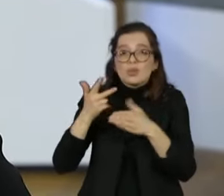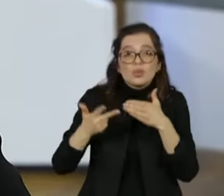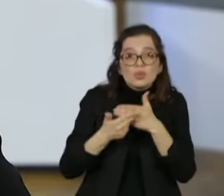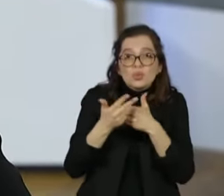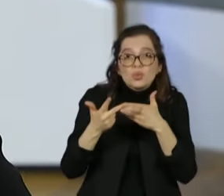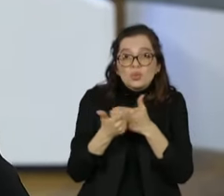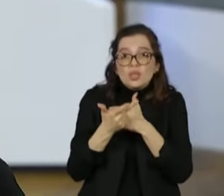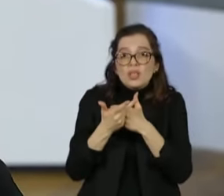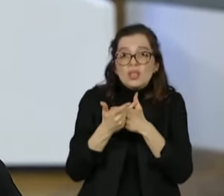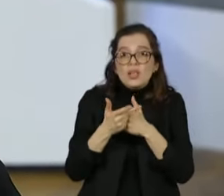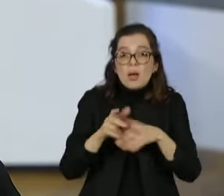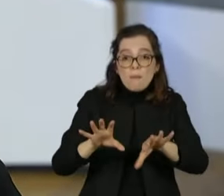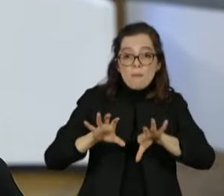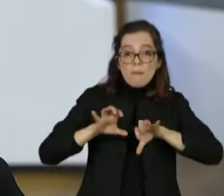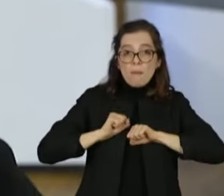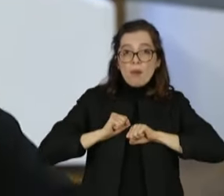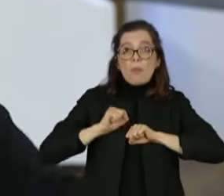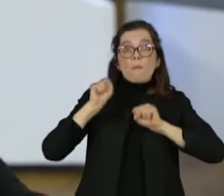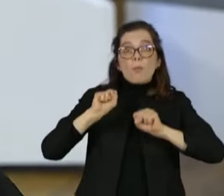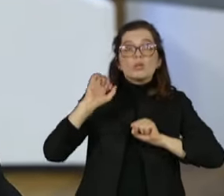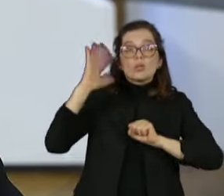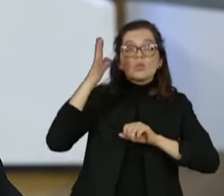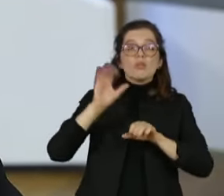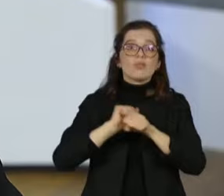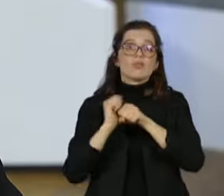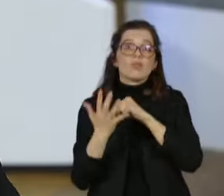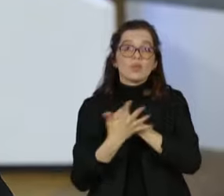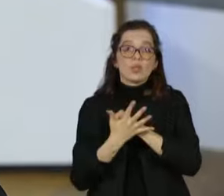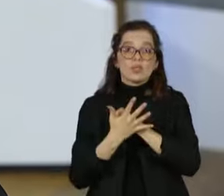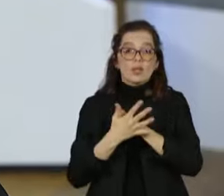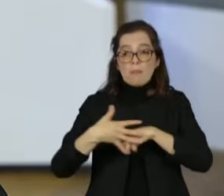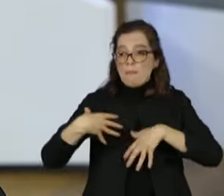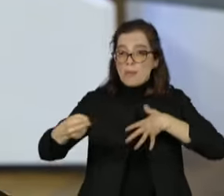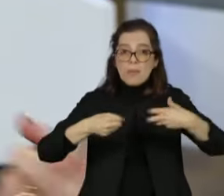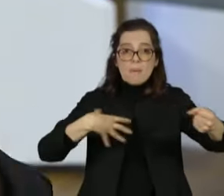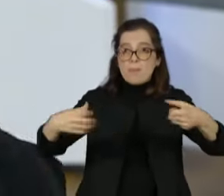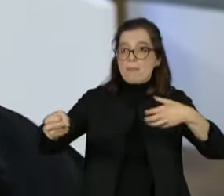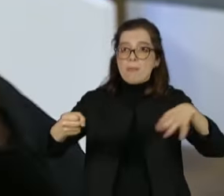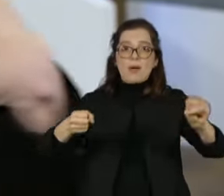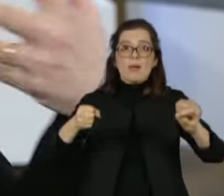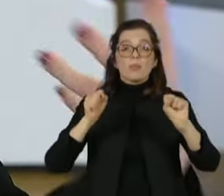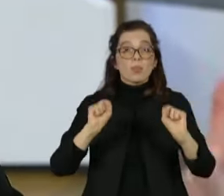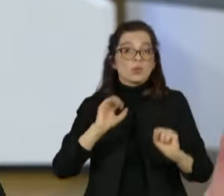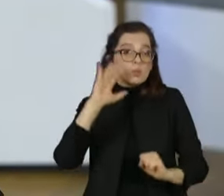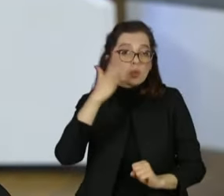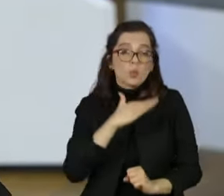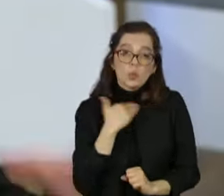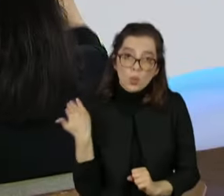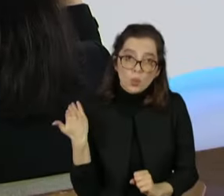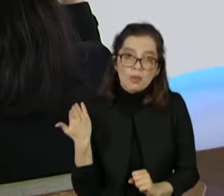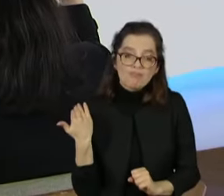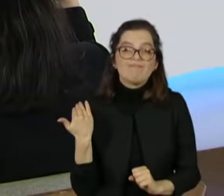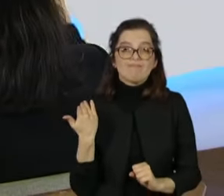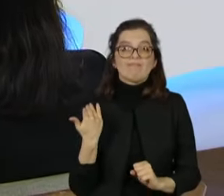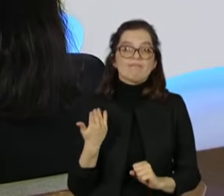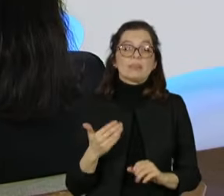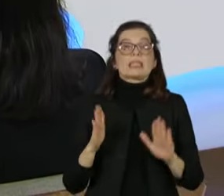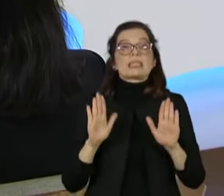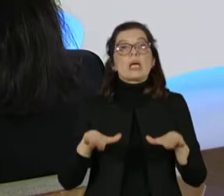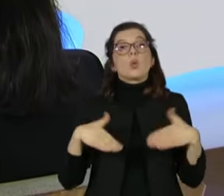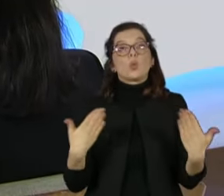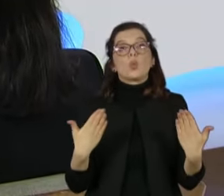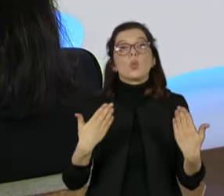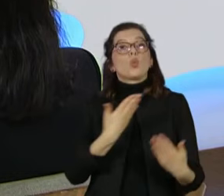vir a esse paciente já debilitado vir a falecer. Então, diante disso, é possível, sim, uma ampla organização da União